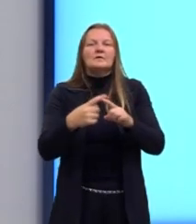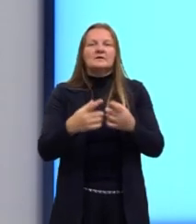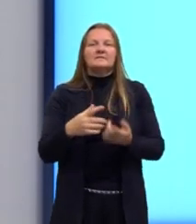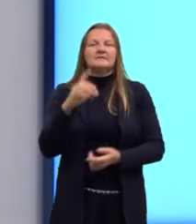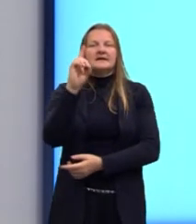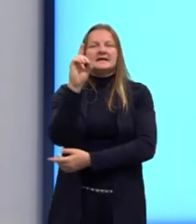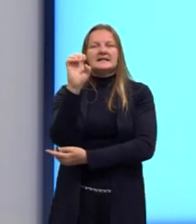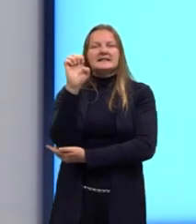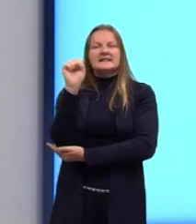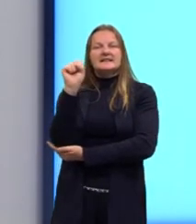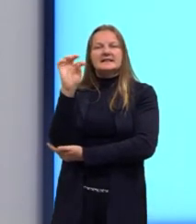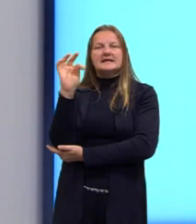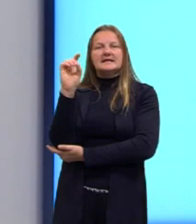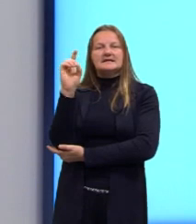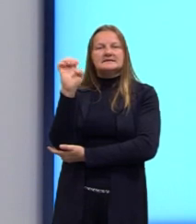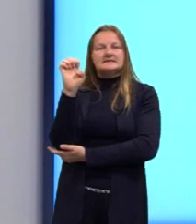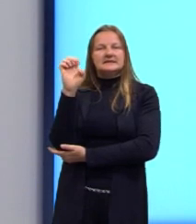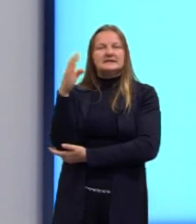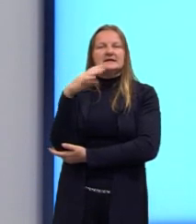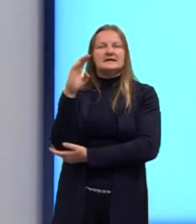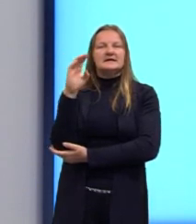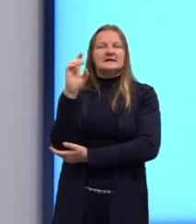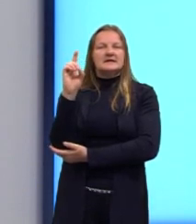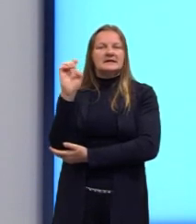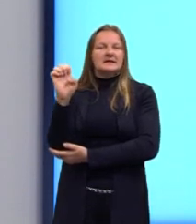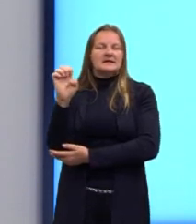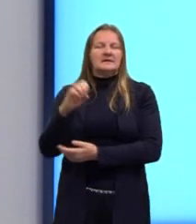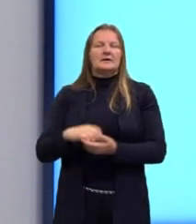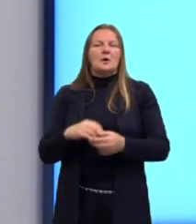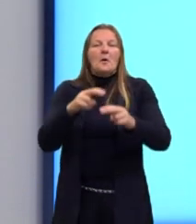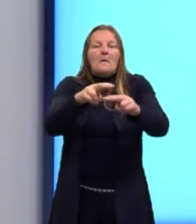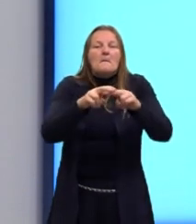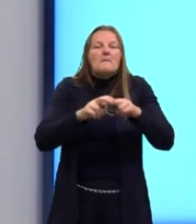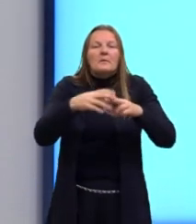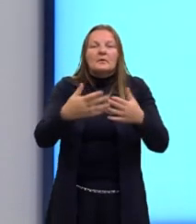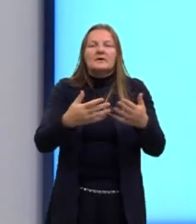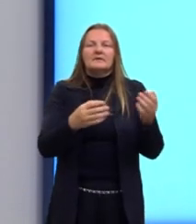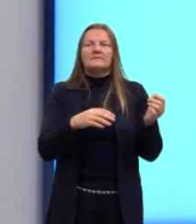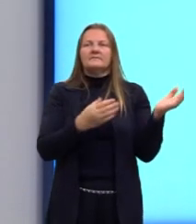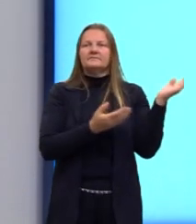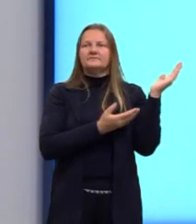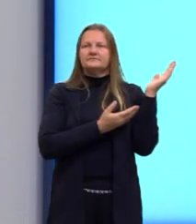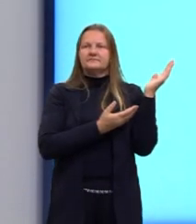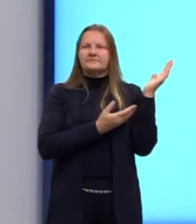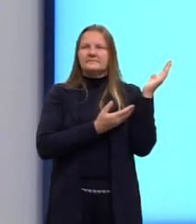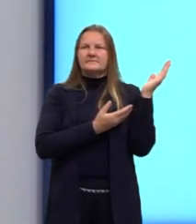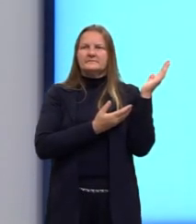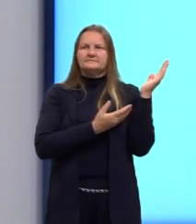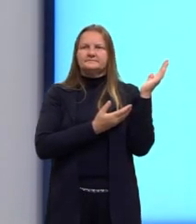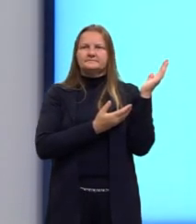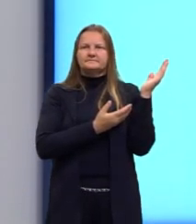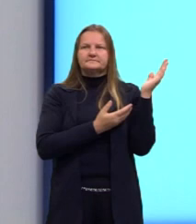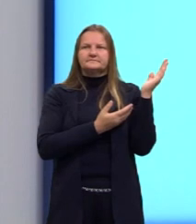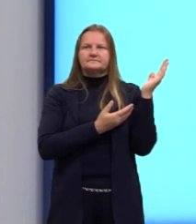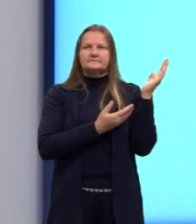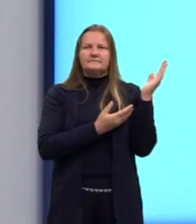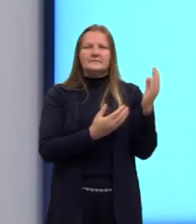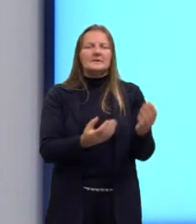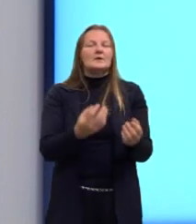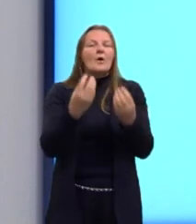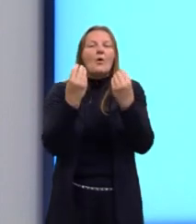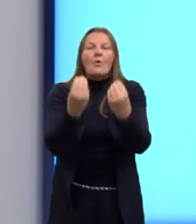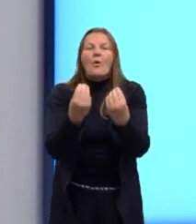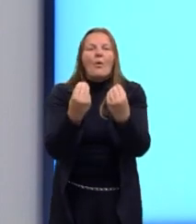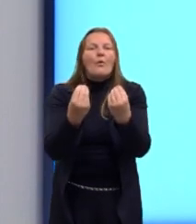desde que. O because of, que é o por causa de. O as, lembram do as lá naquele texto? Que é o como,